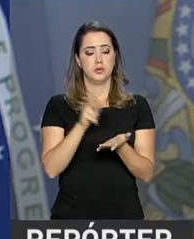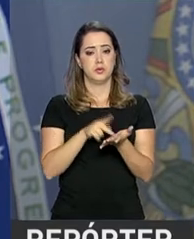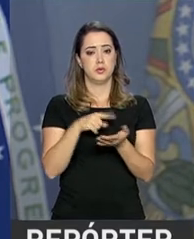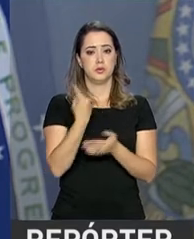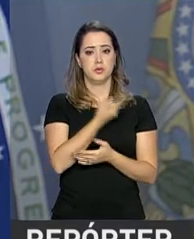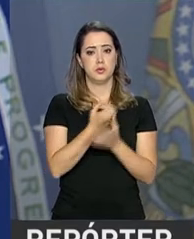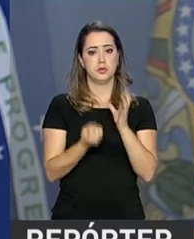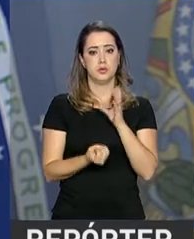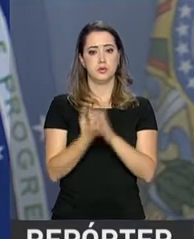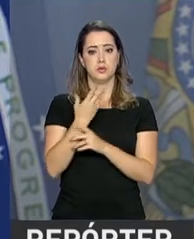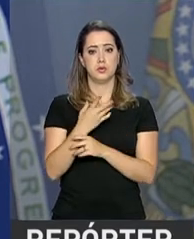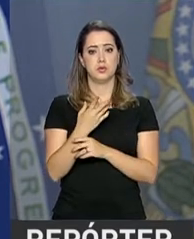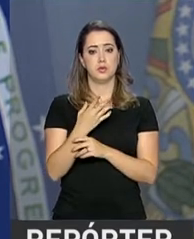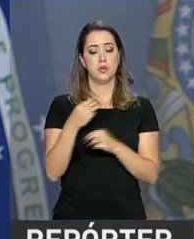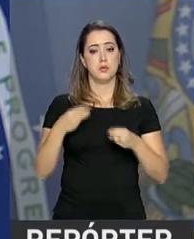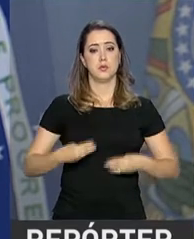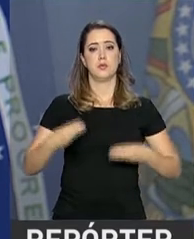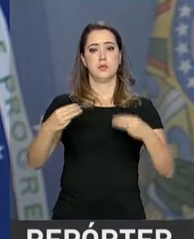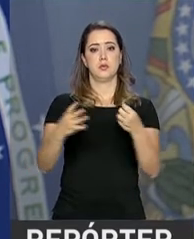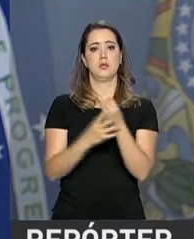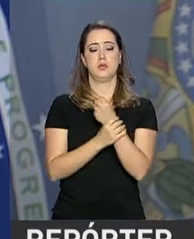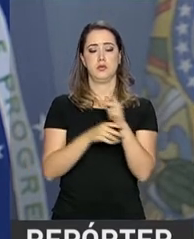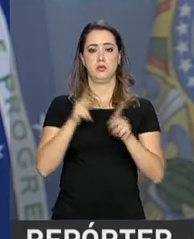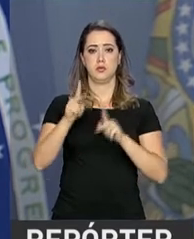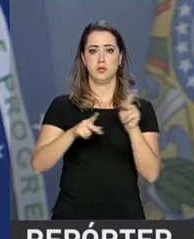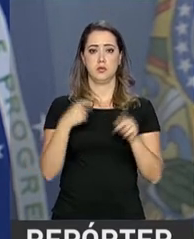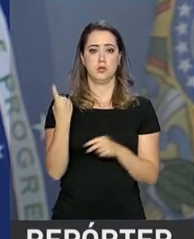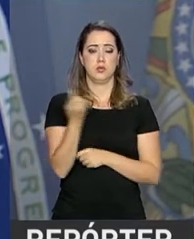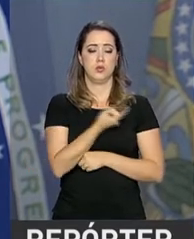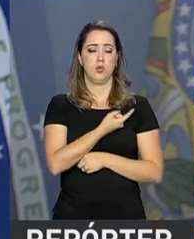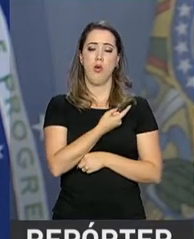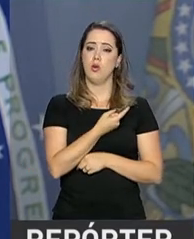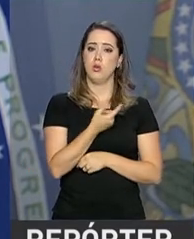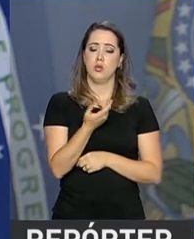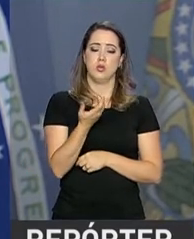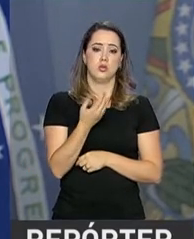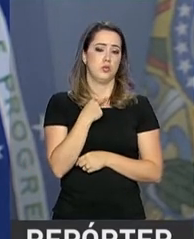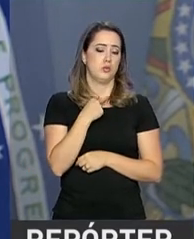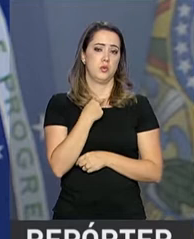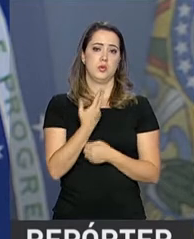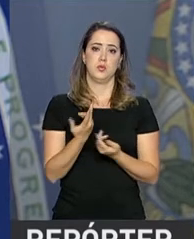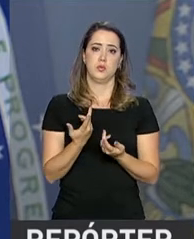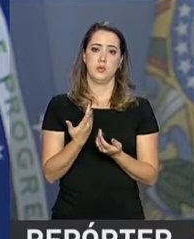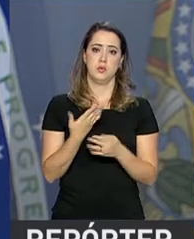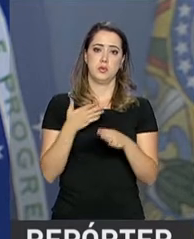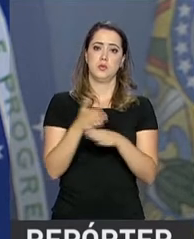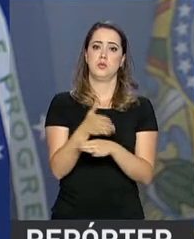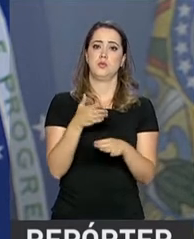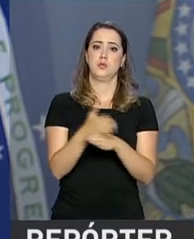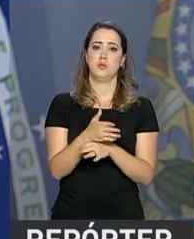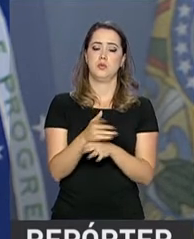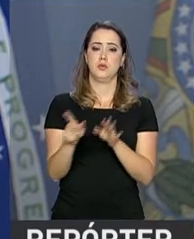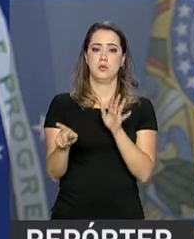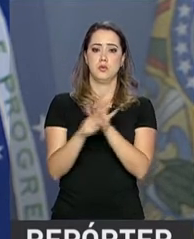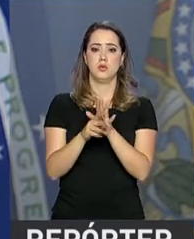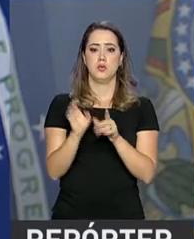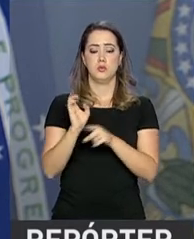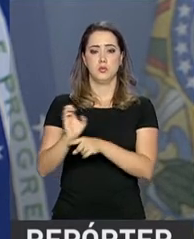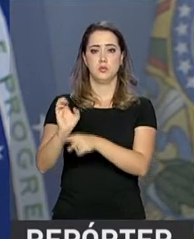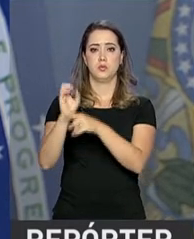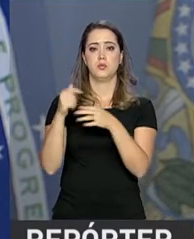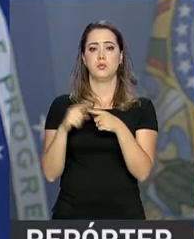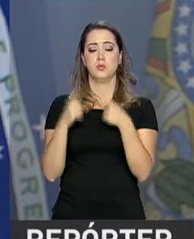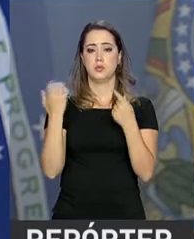Ministério da Segurança Pública, nós não quisemos e nem pudemos e não poderíamos invadir as competências dos estados.